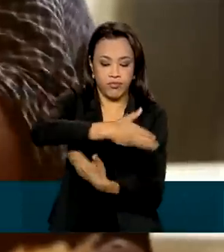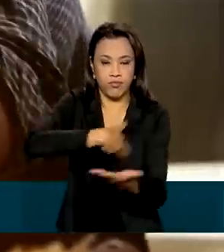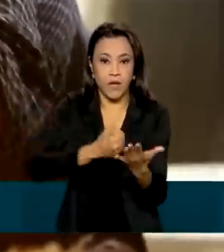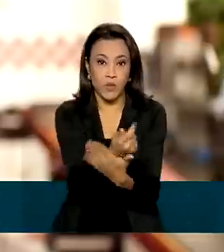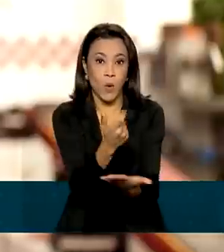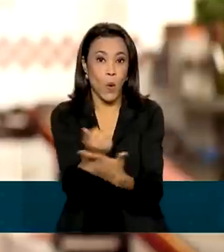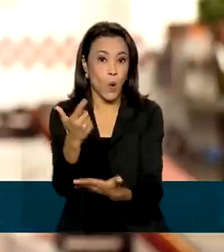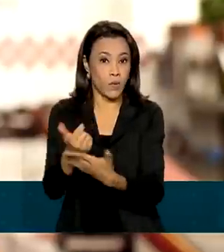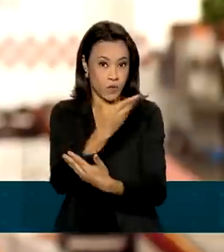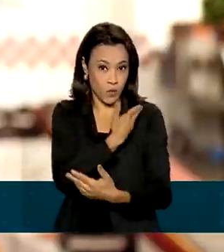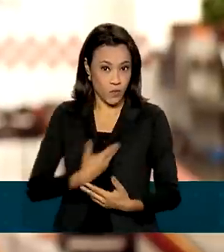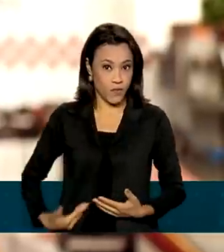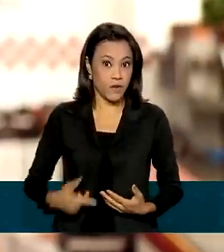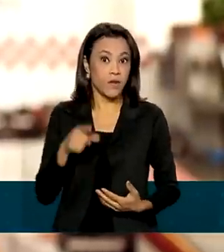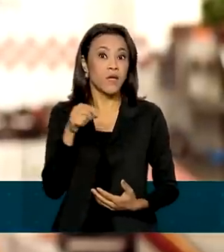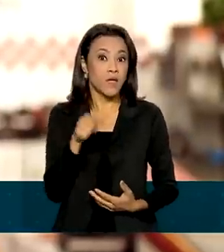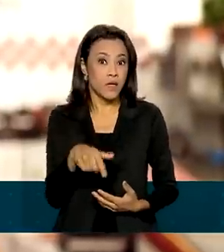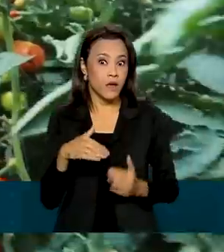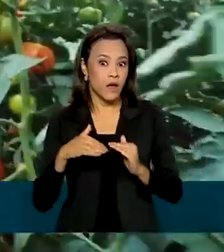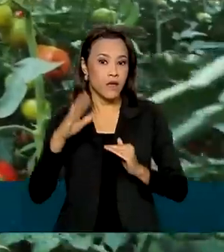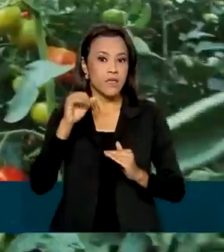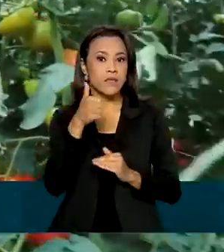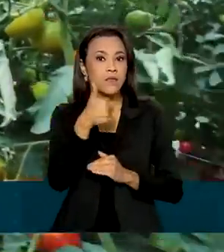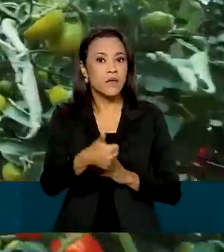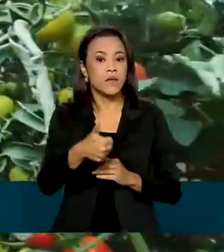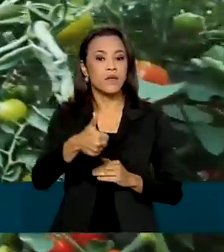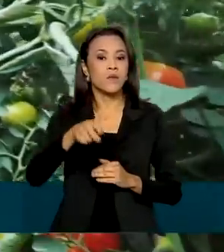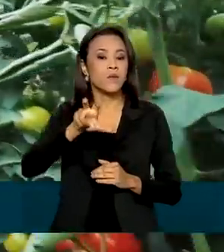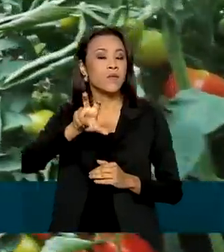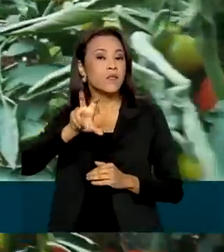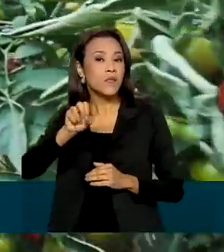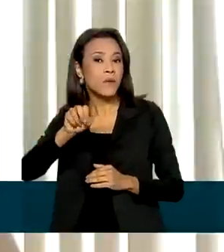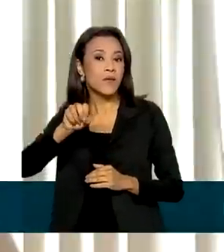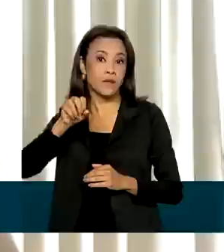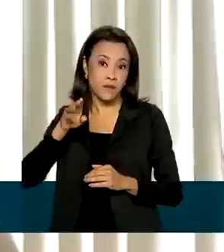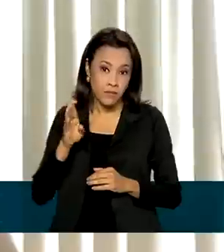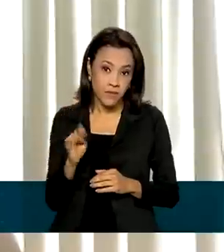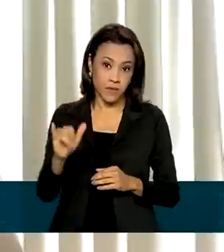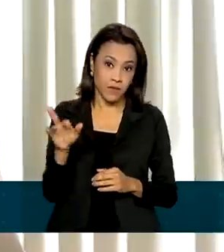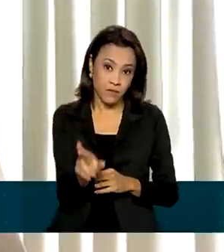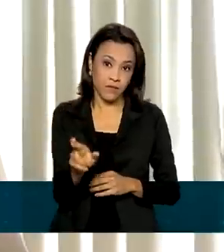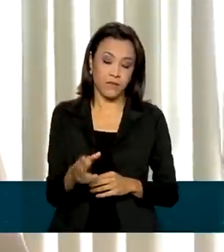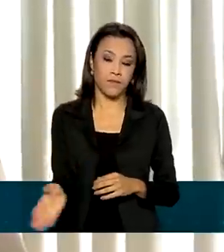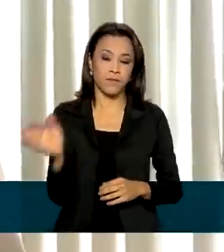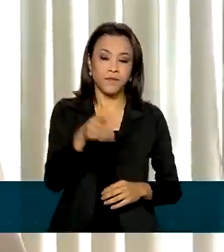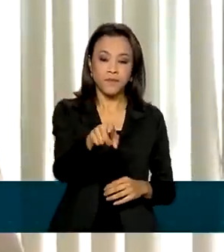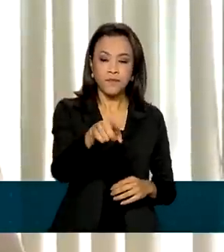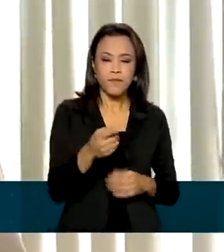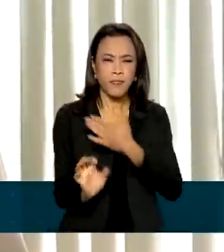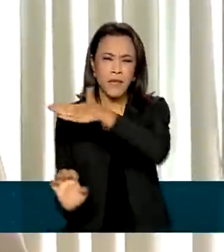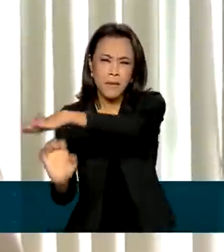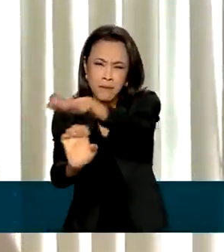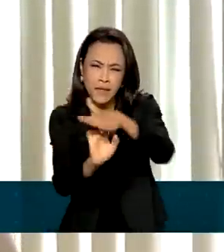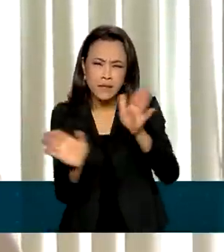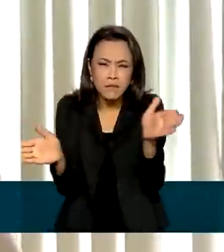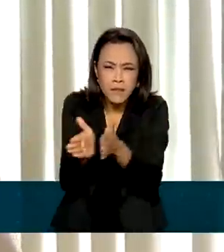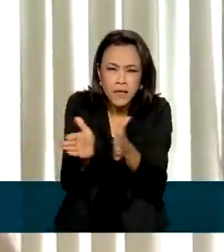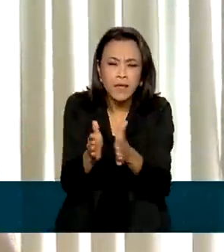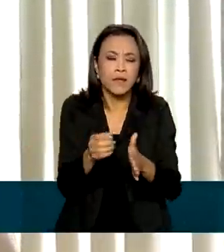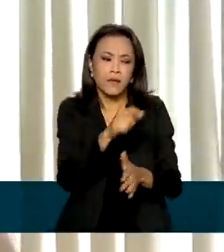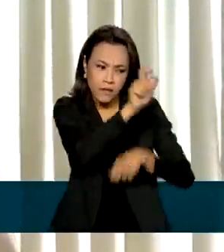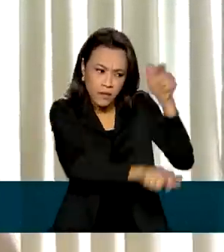alcançaram o valor de R 150 bilhões. Empresas pequenas e mesmo pessoas físicas